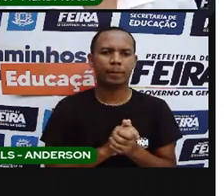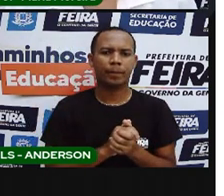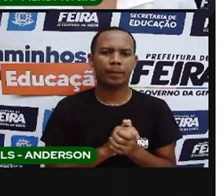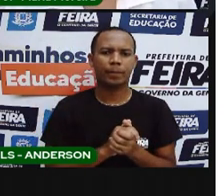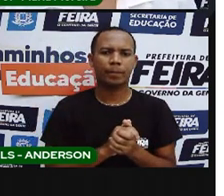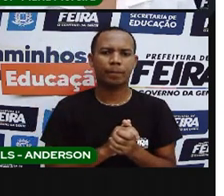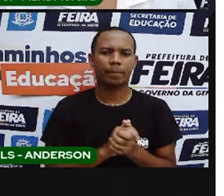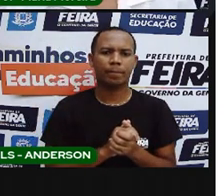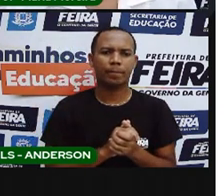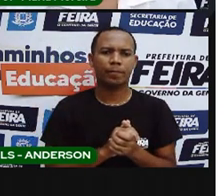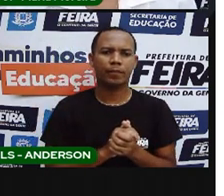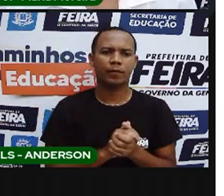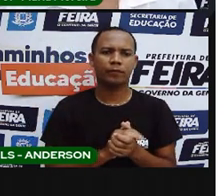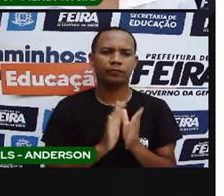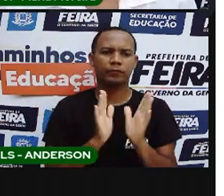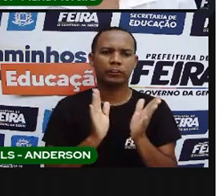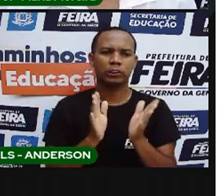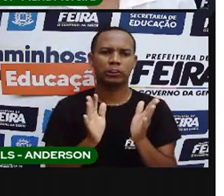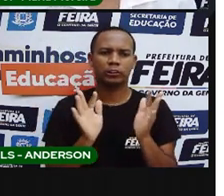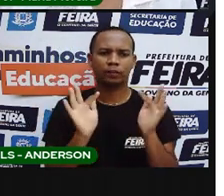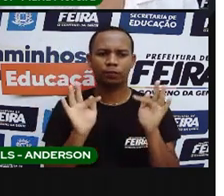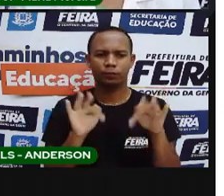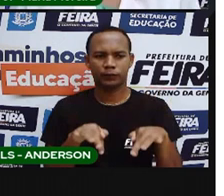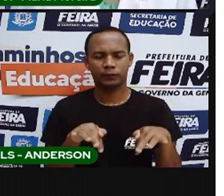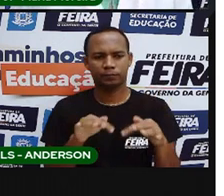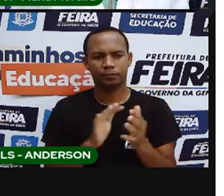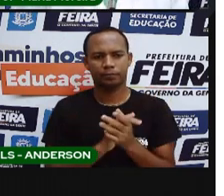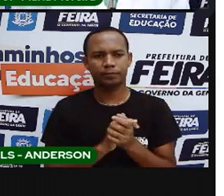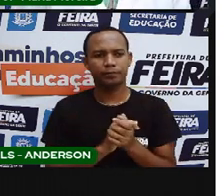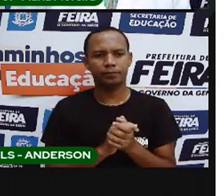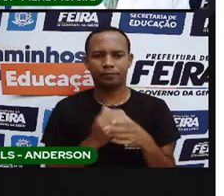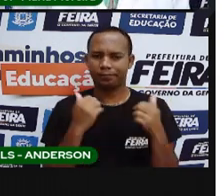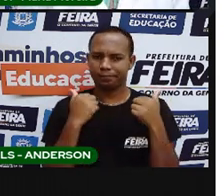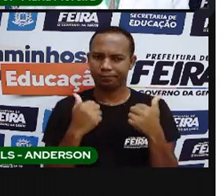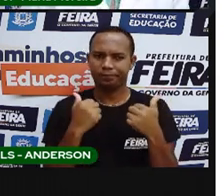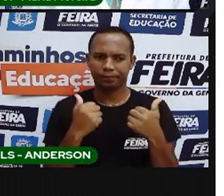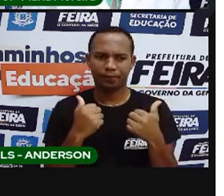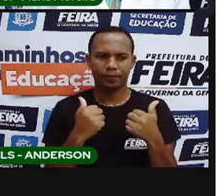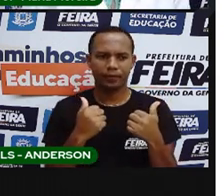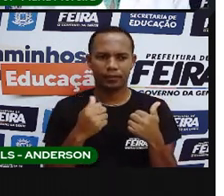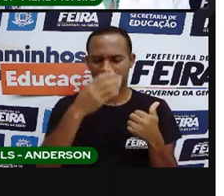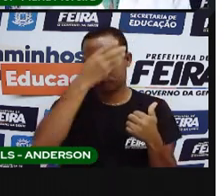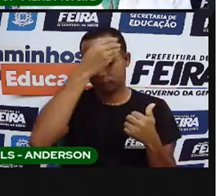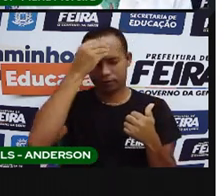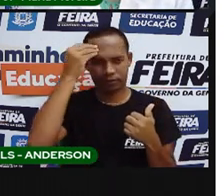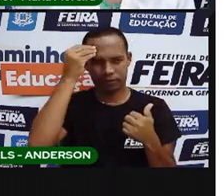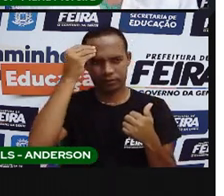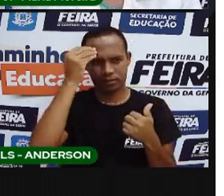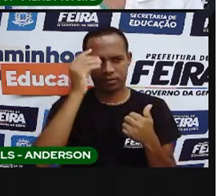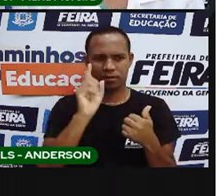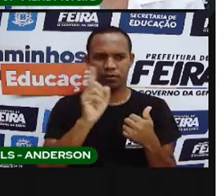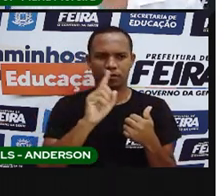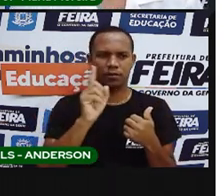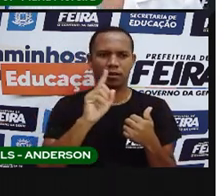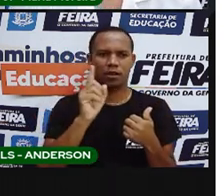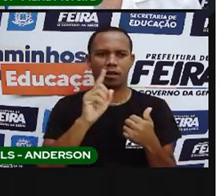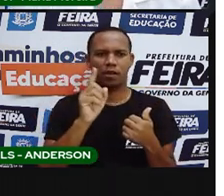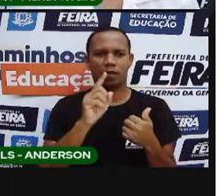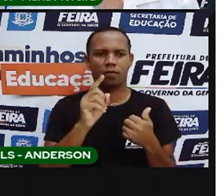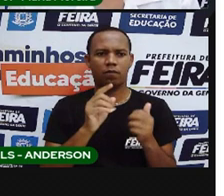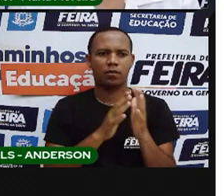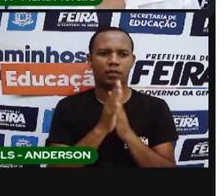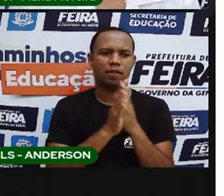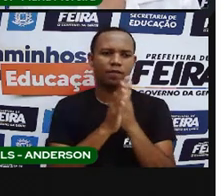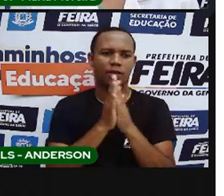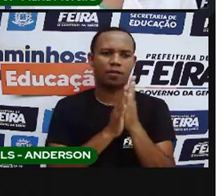por hoje, por agora, por essa aula, é só. Não esqueçam que a linha dações da prova, certo? De